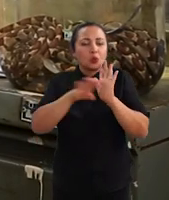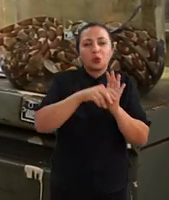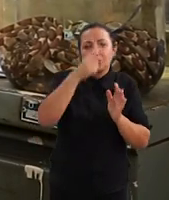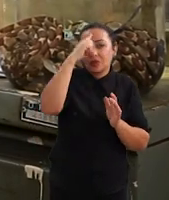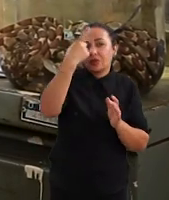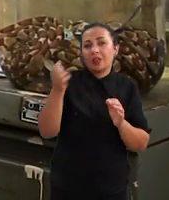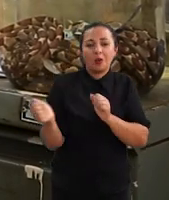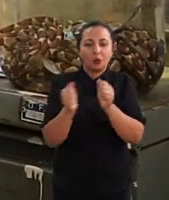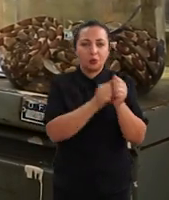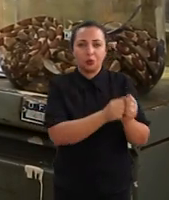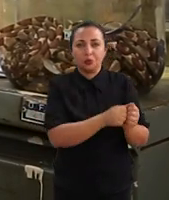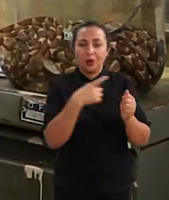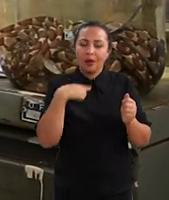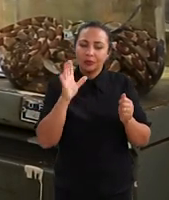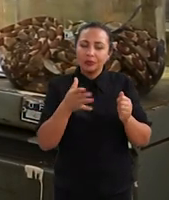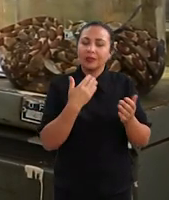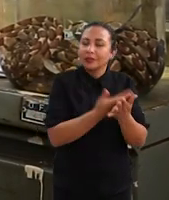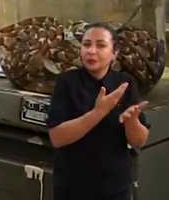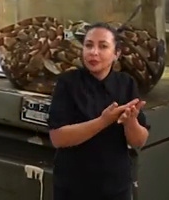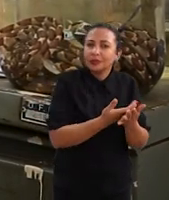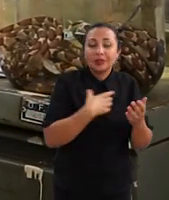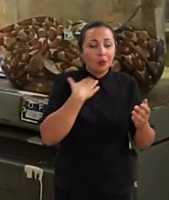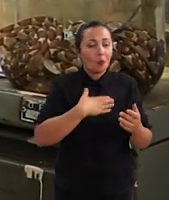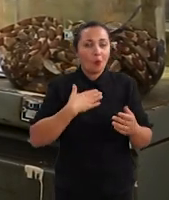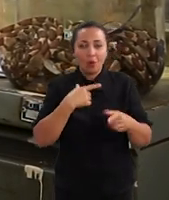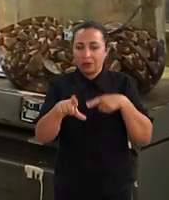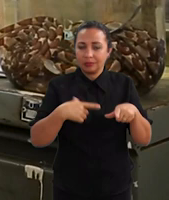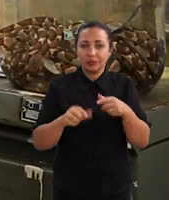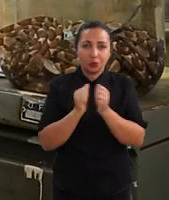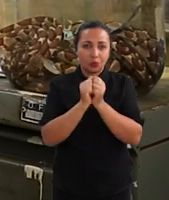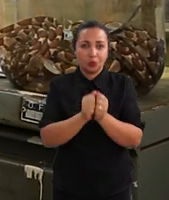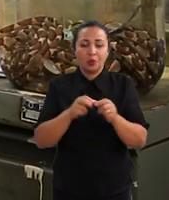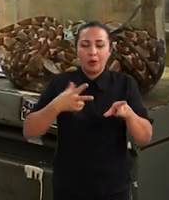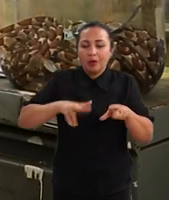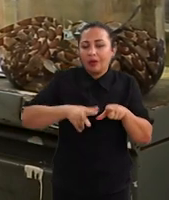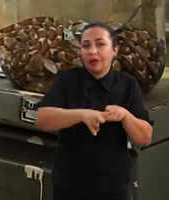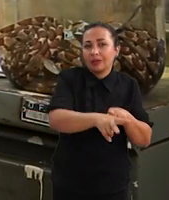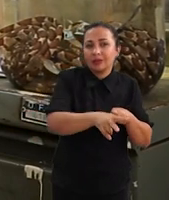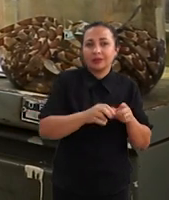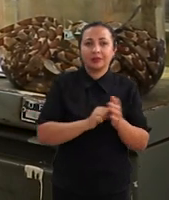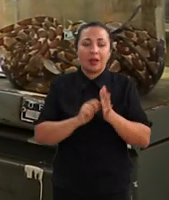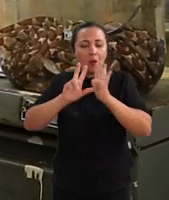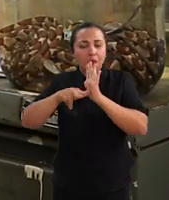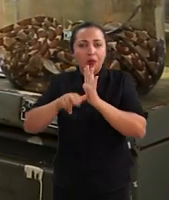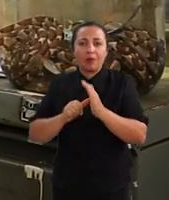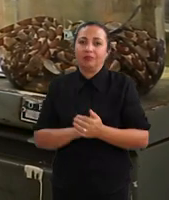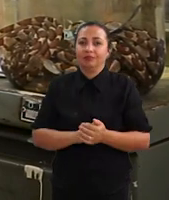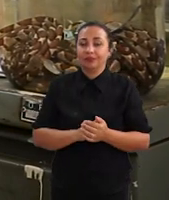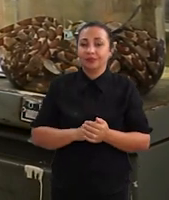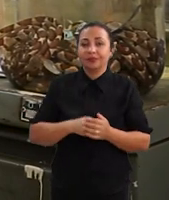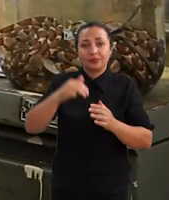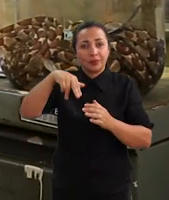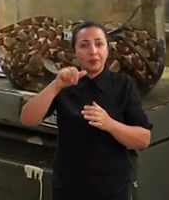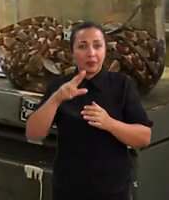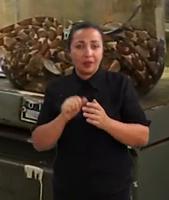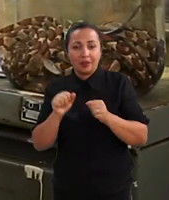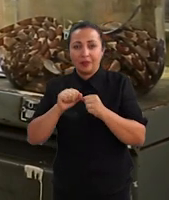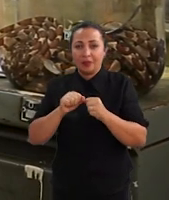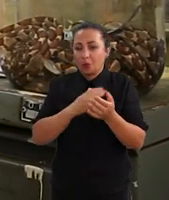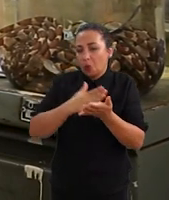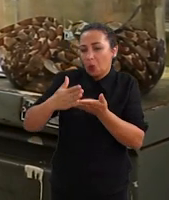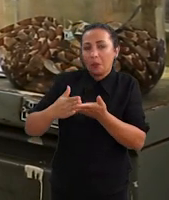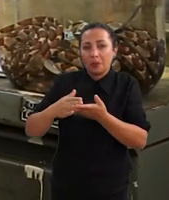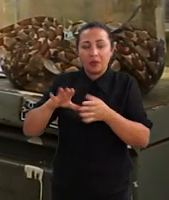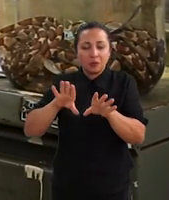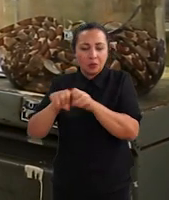com ele. O Marcos trouxe a ideia de trabalhar com os filopezos da UFAL. O Marcos fez a iniciação científica na UFAL,